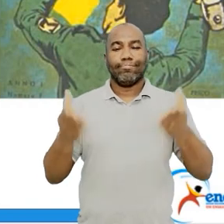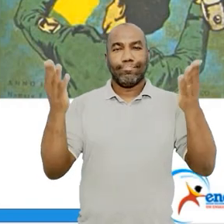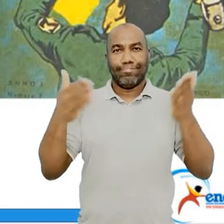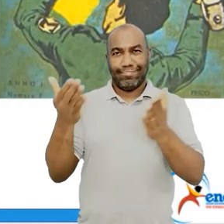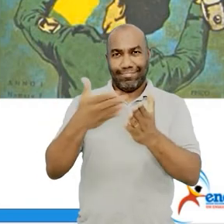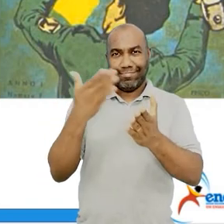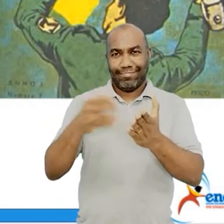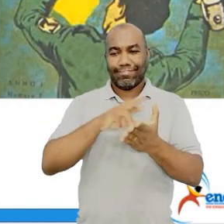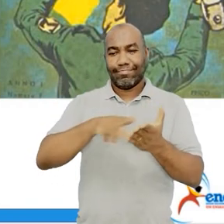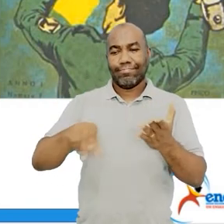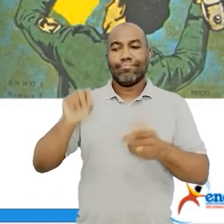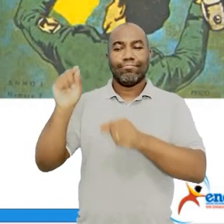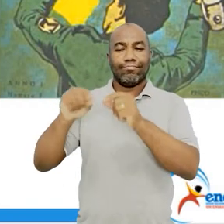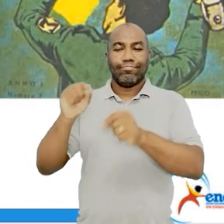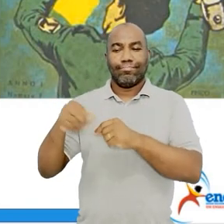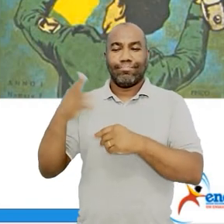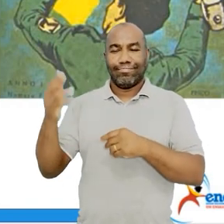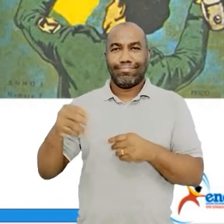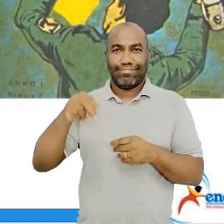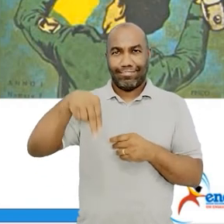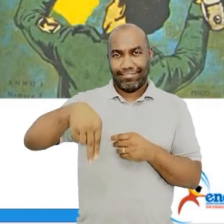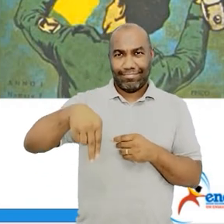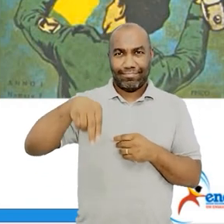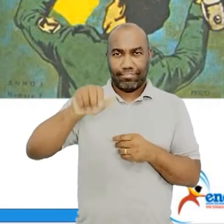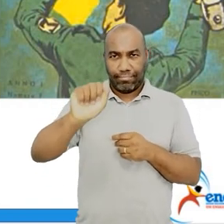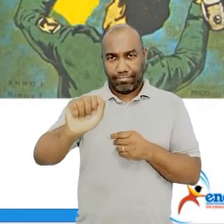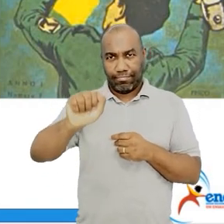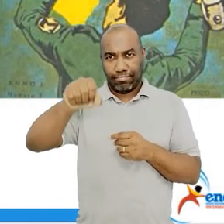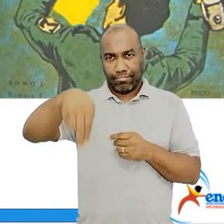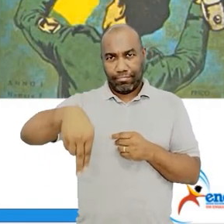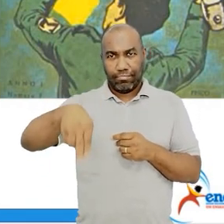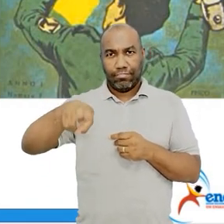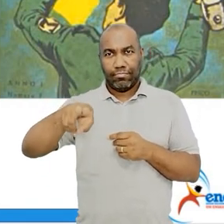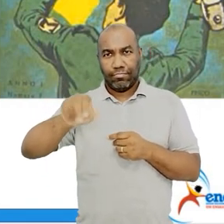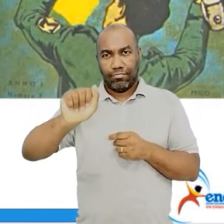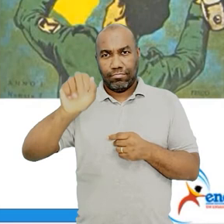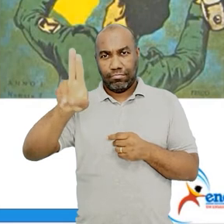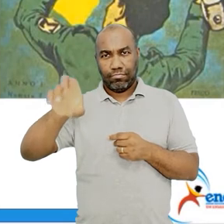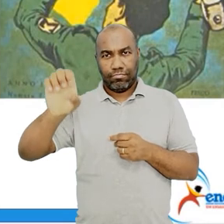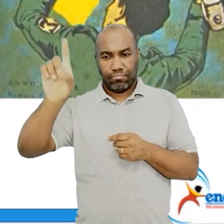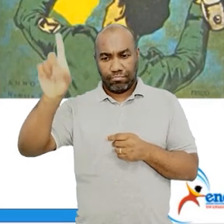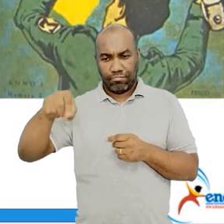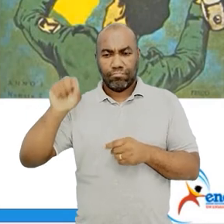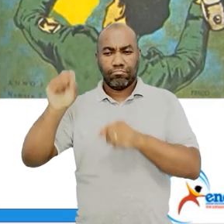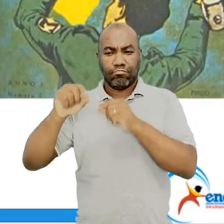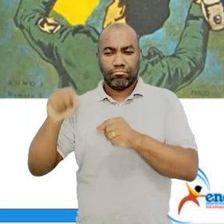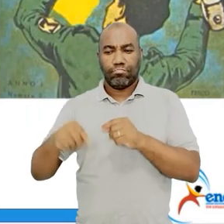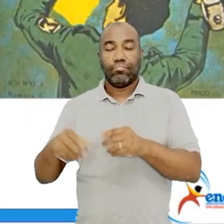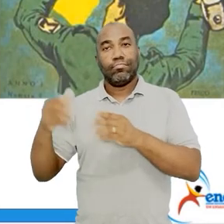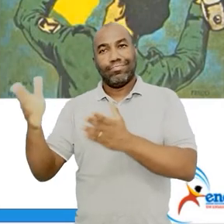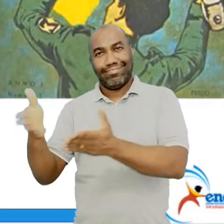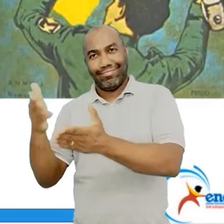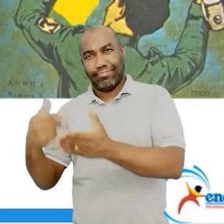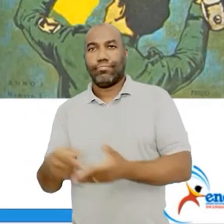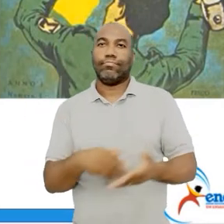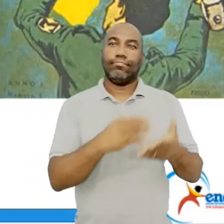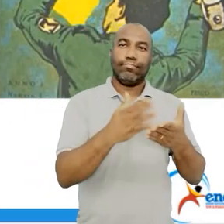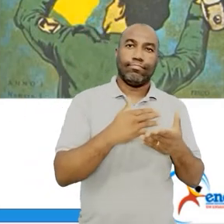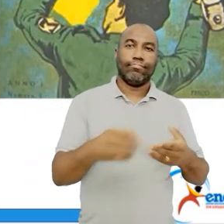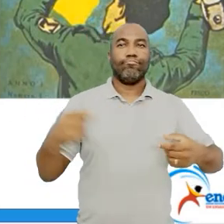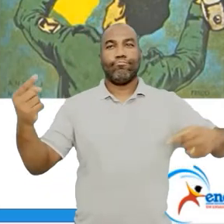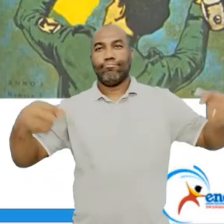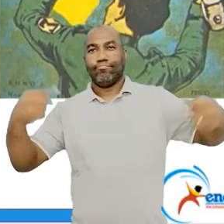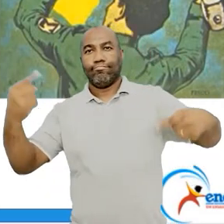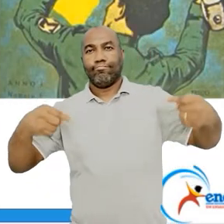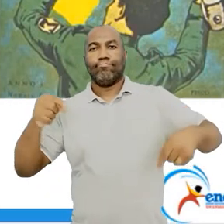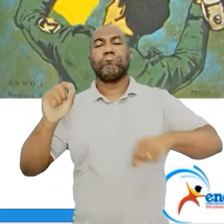revista, você vai começar agora a perceber que uma revista surge em resposta à outra. Essa galera que vai